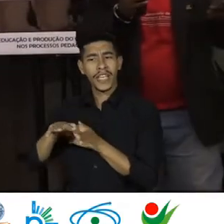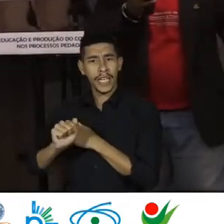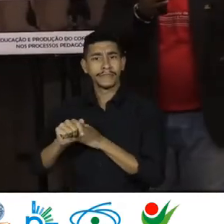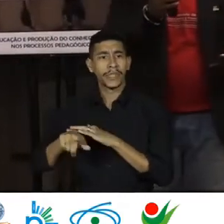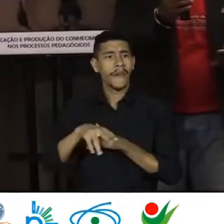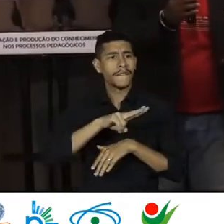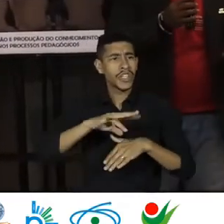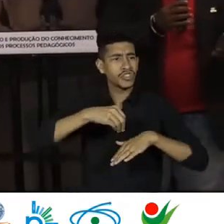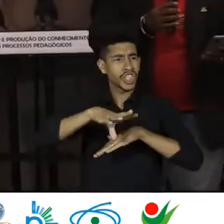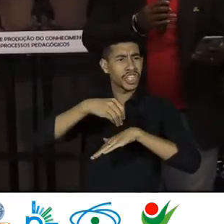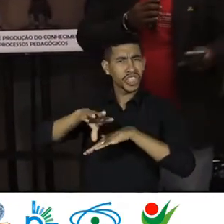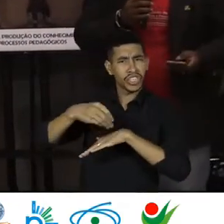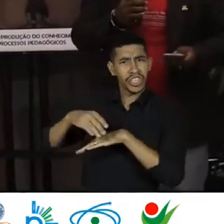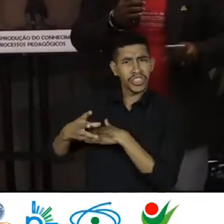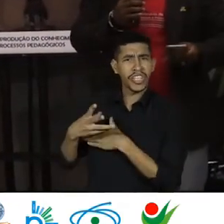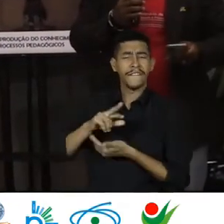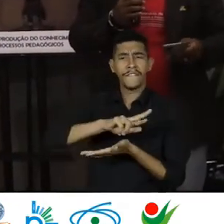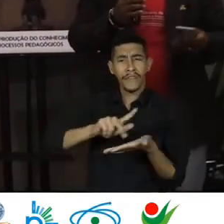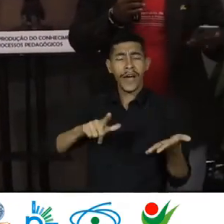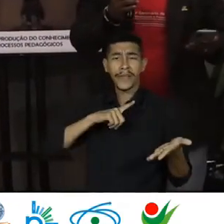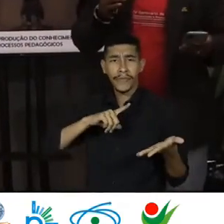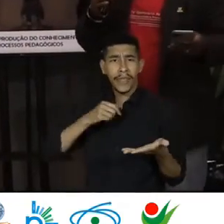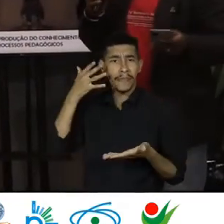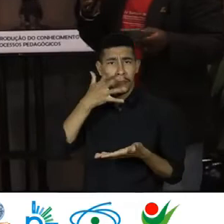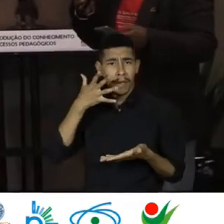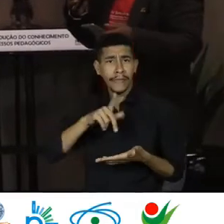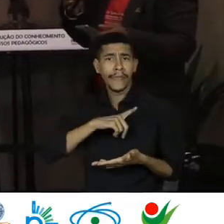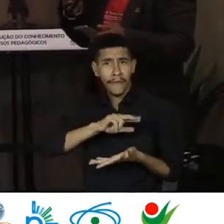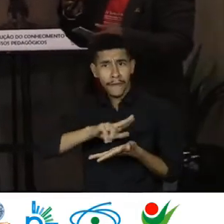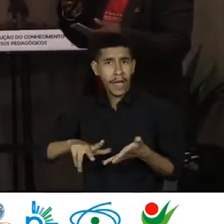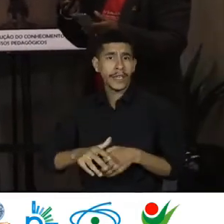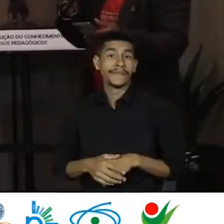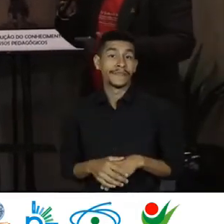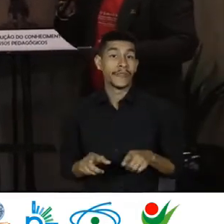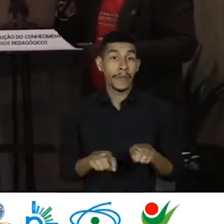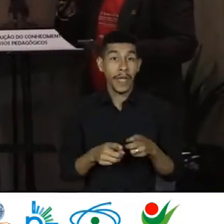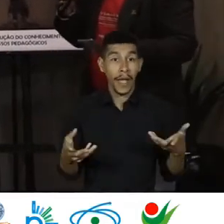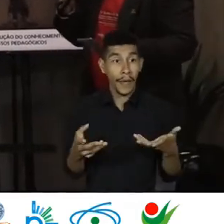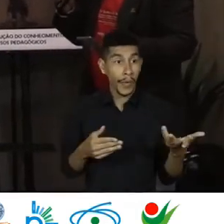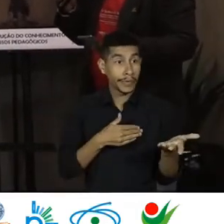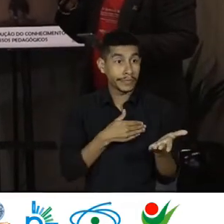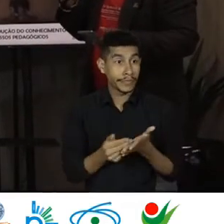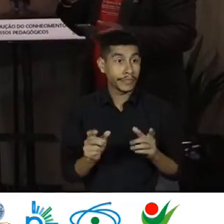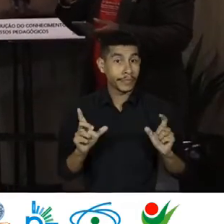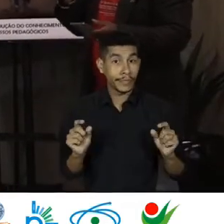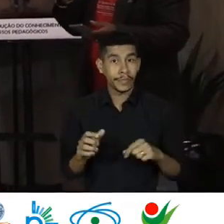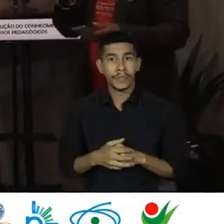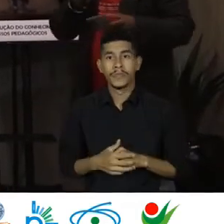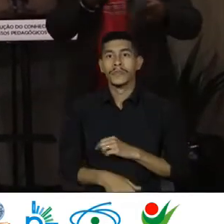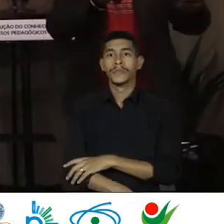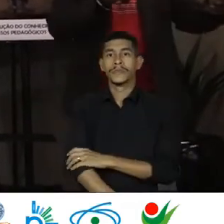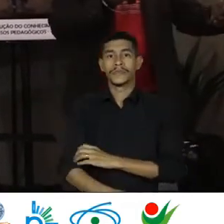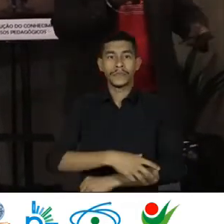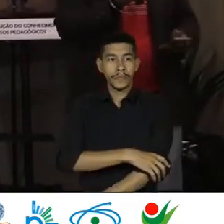Várias dicas Para a gente Tratar Eu queria Iniciar Uma Uma questão